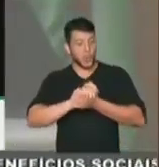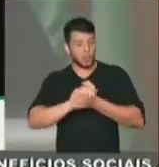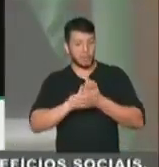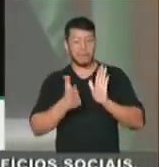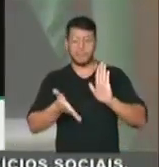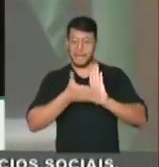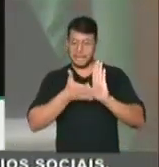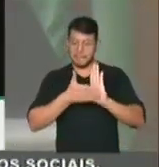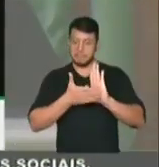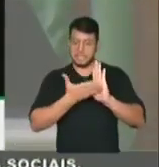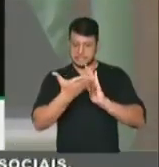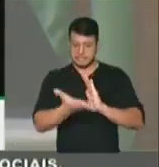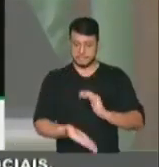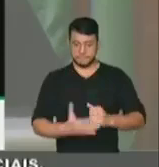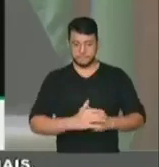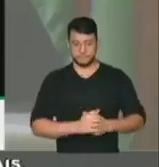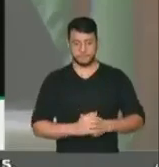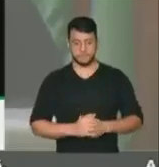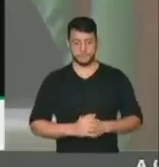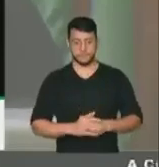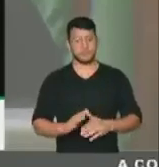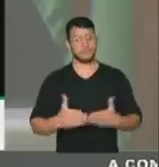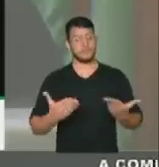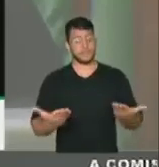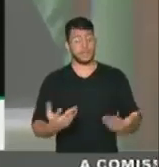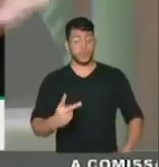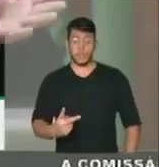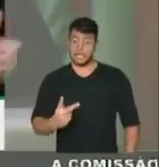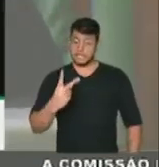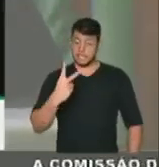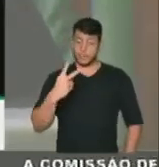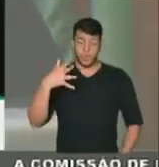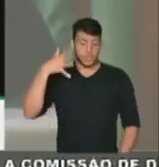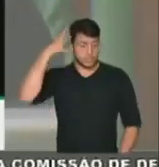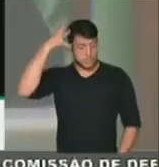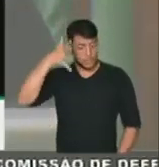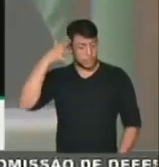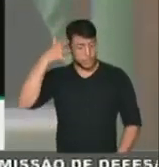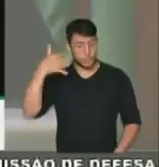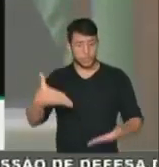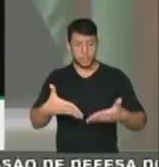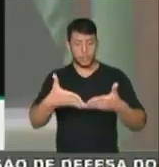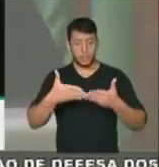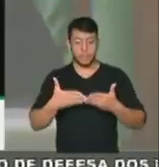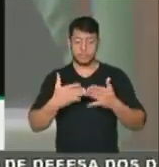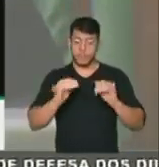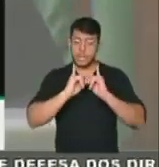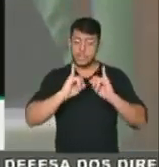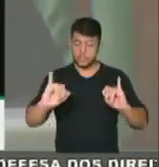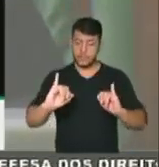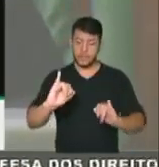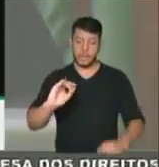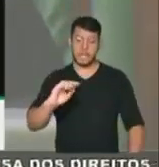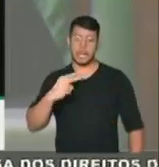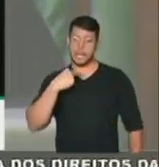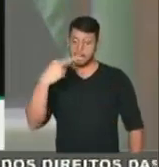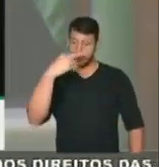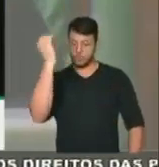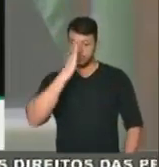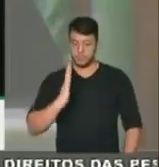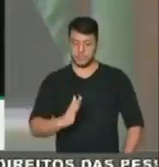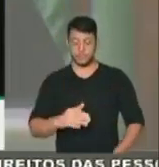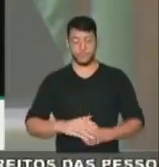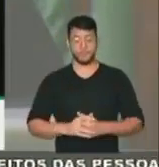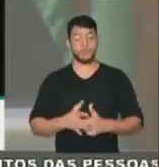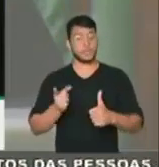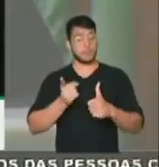senhores deputados, telespectadores. Presidente, são dois pronunciamentos que eu peço a V. Exª que dê divulgação pela importância. Primeiro, no final